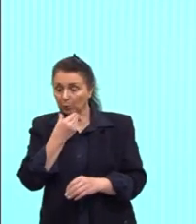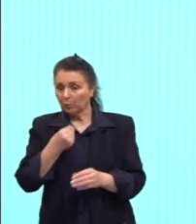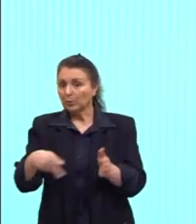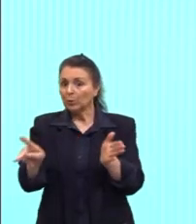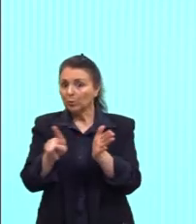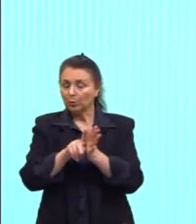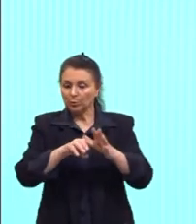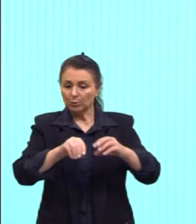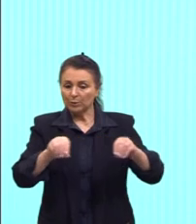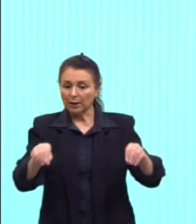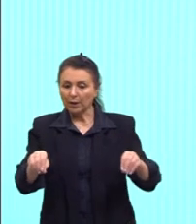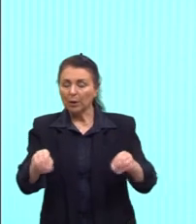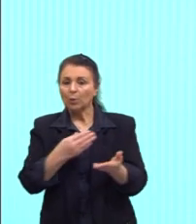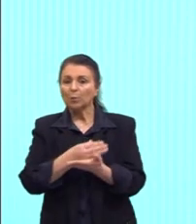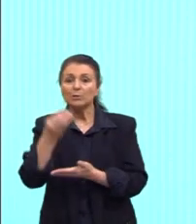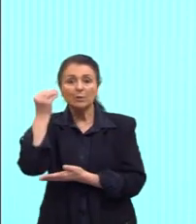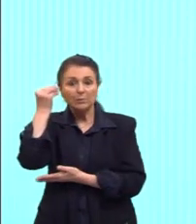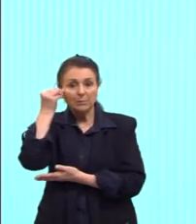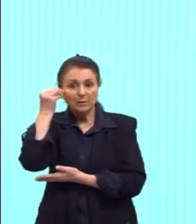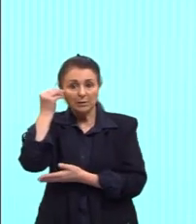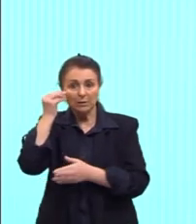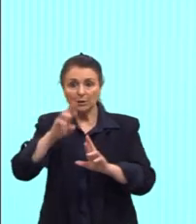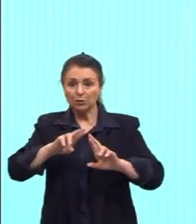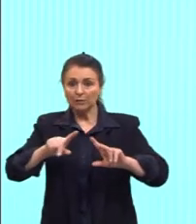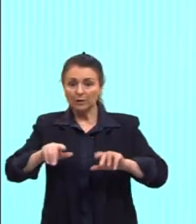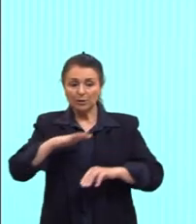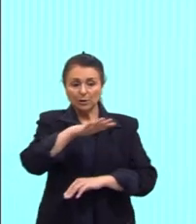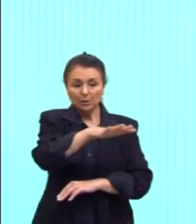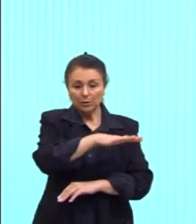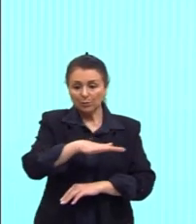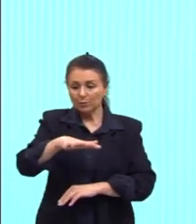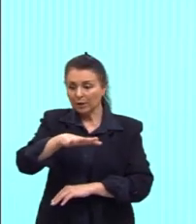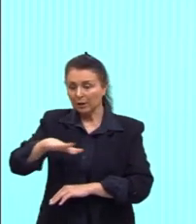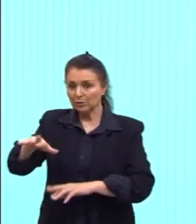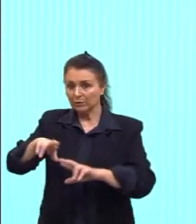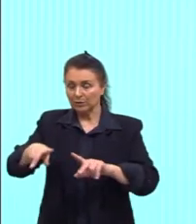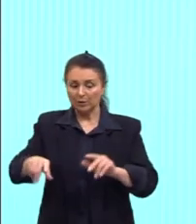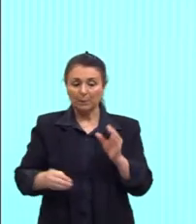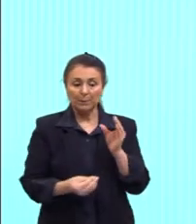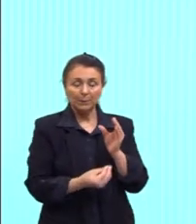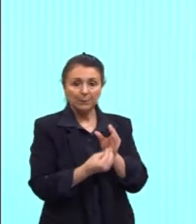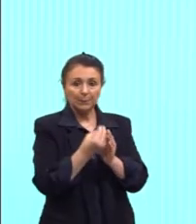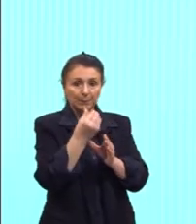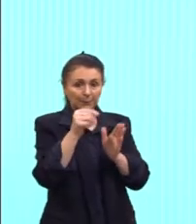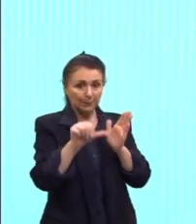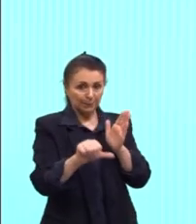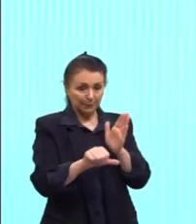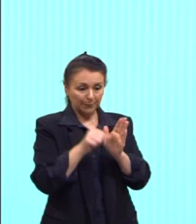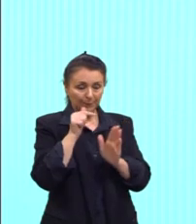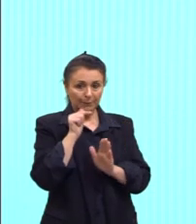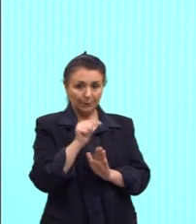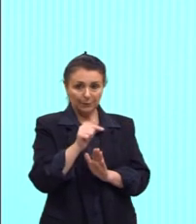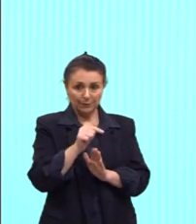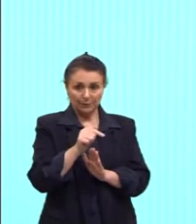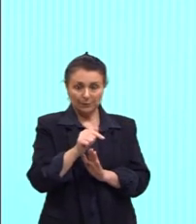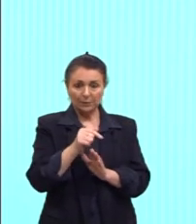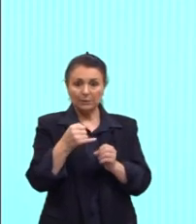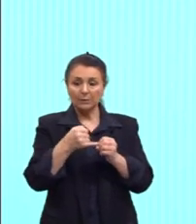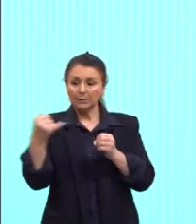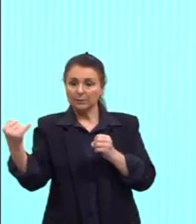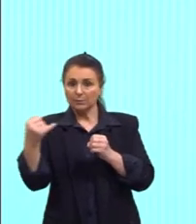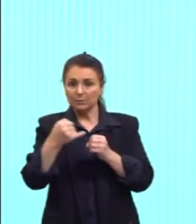produtos de correção de pH em diferentes áreas da fazenda. O primeiro produto possuía íons de